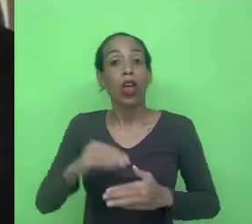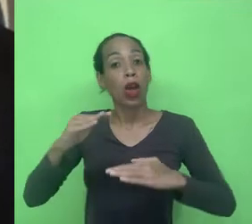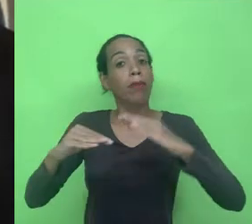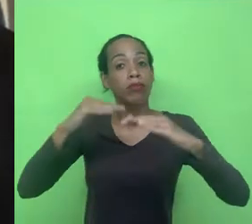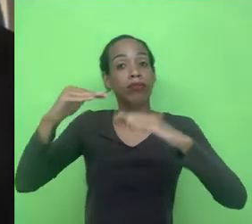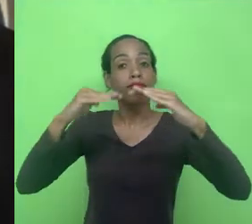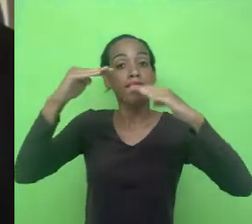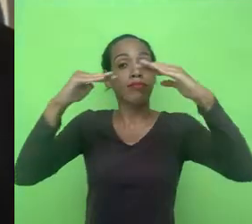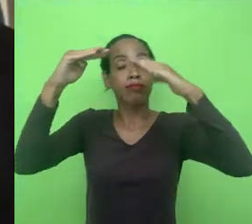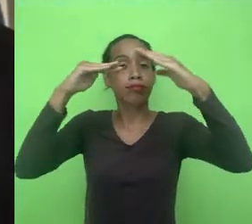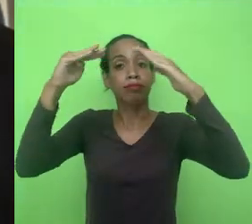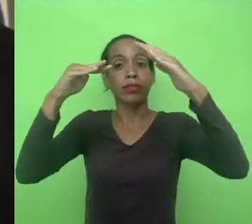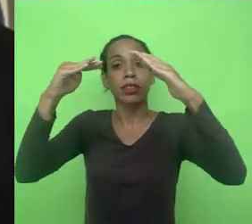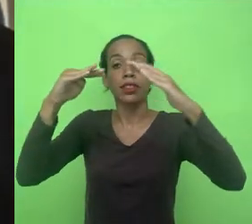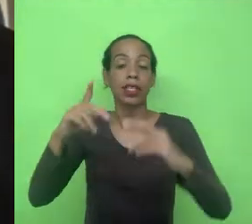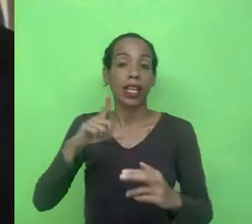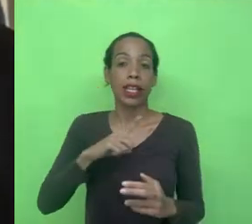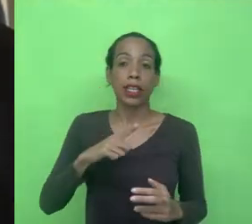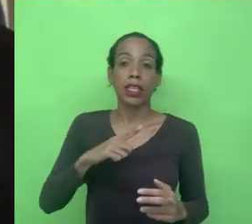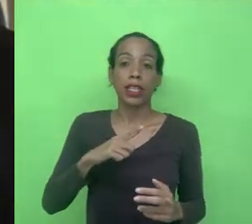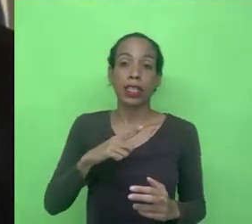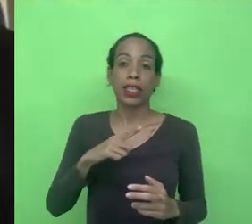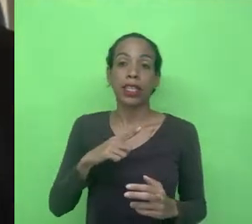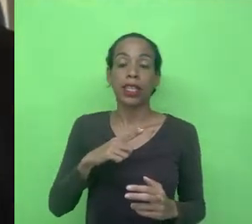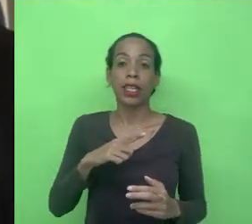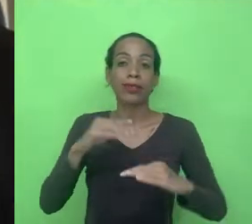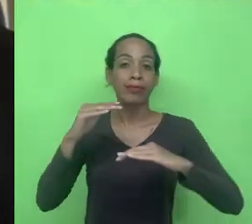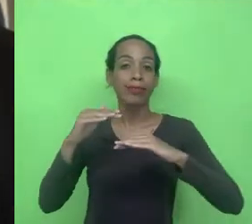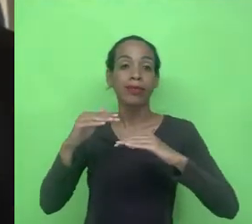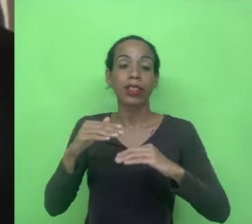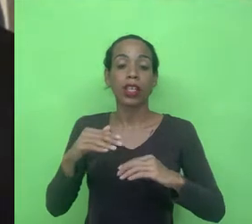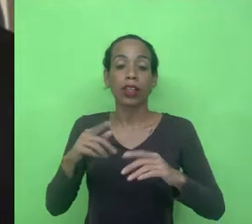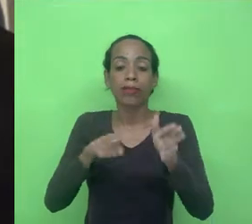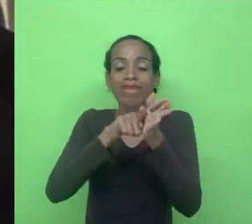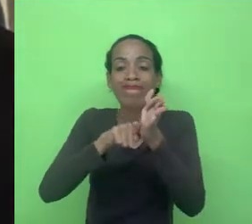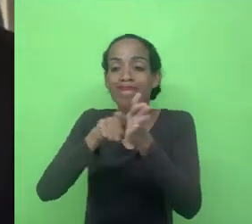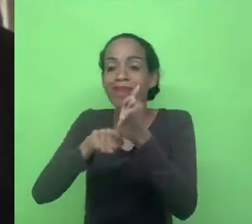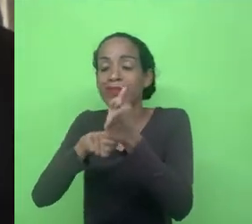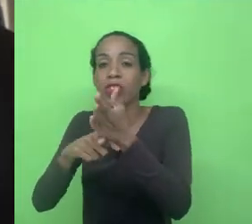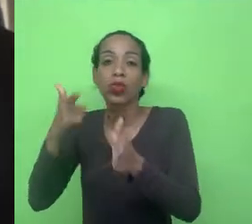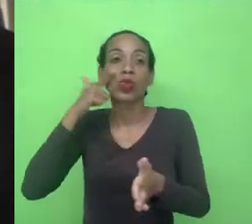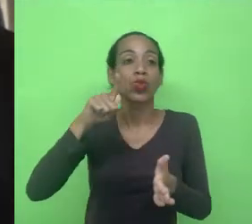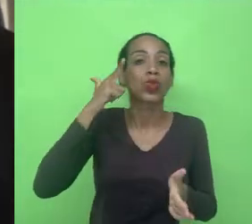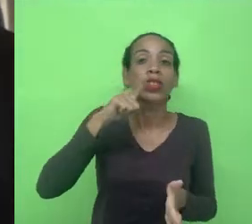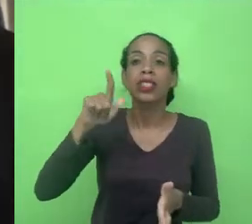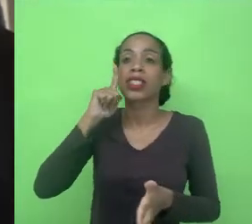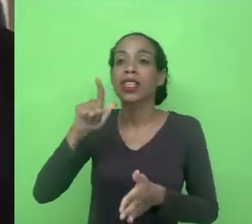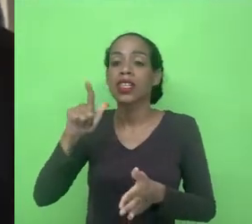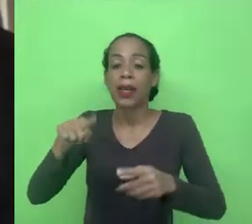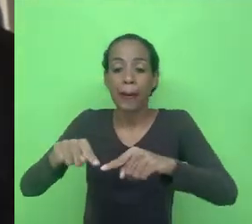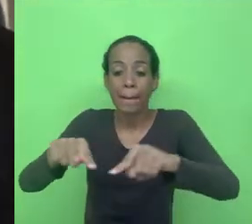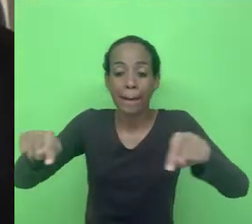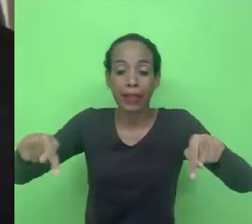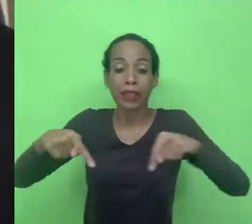plataformização é um processo que busca conquistar cada vez mais espaço dentro da